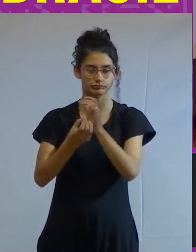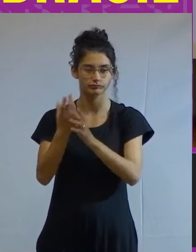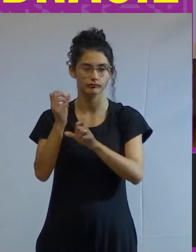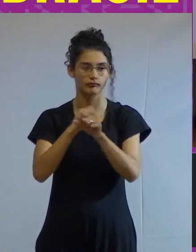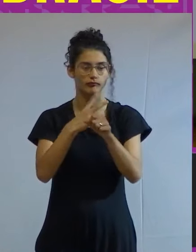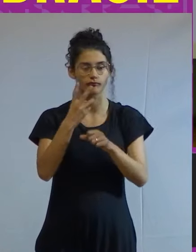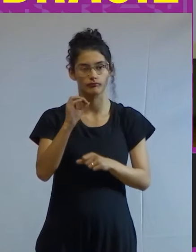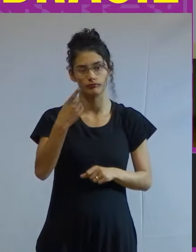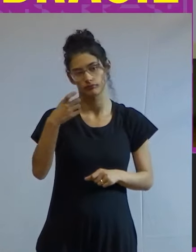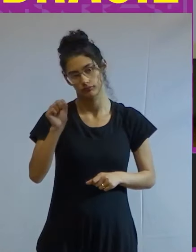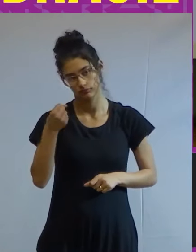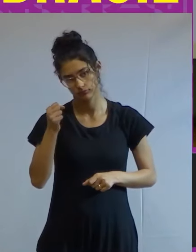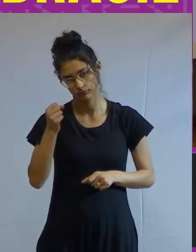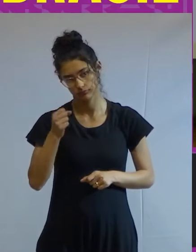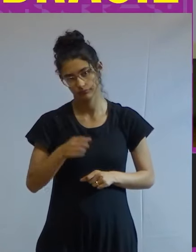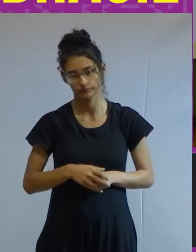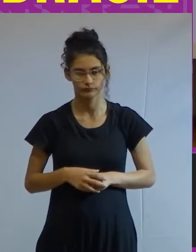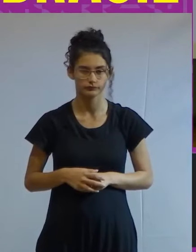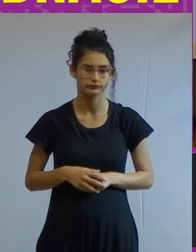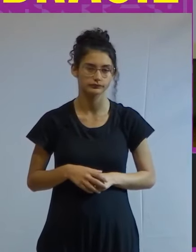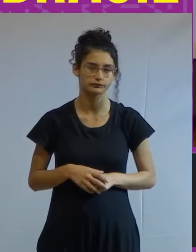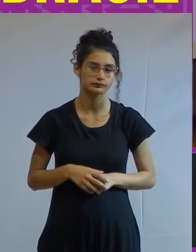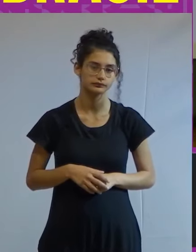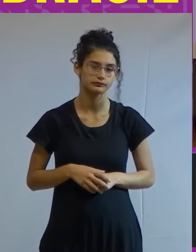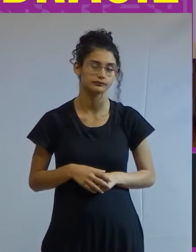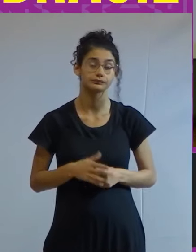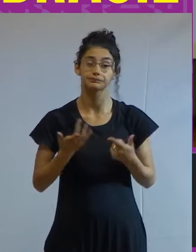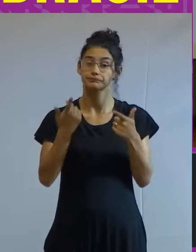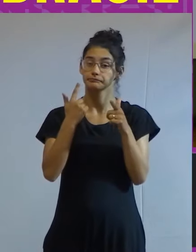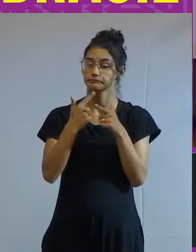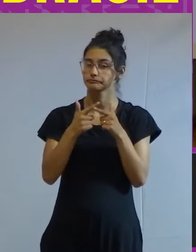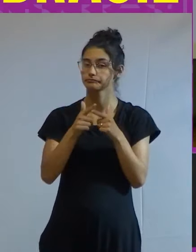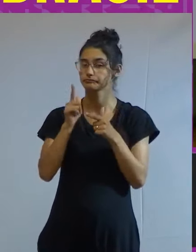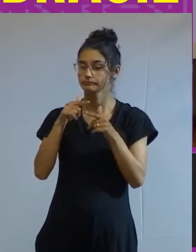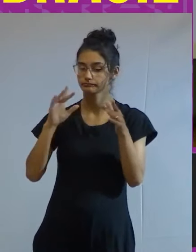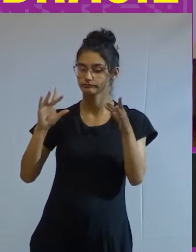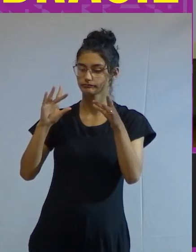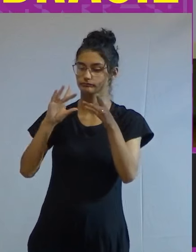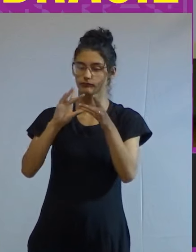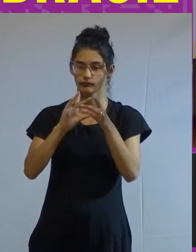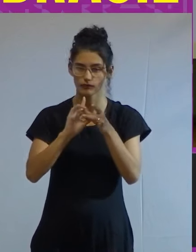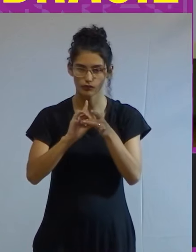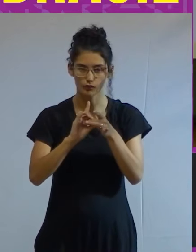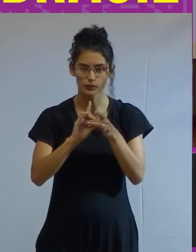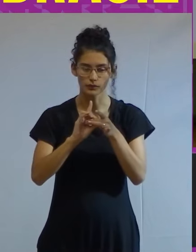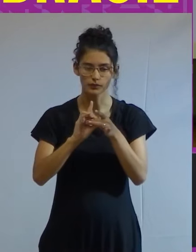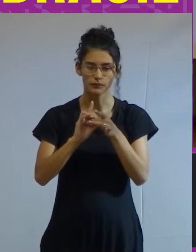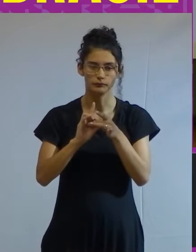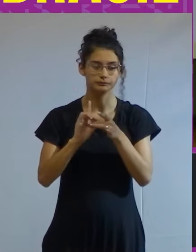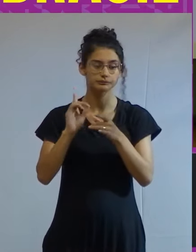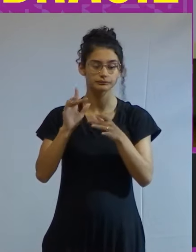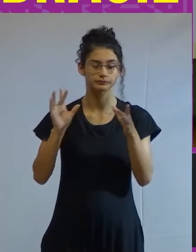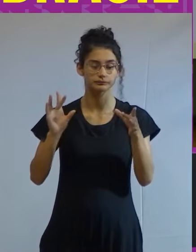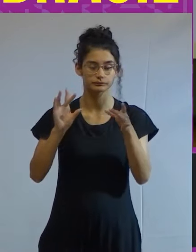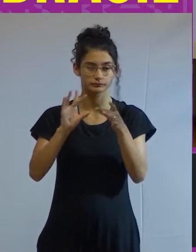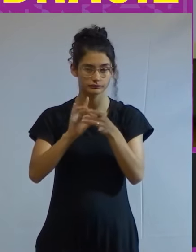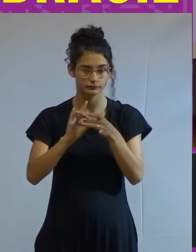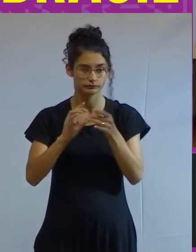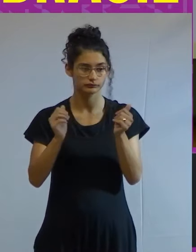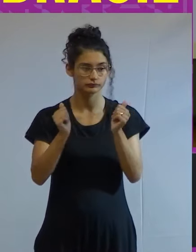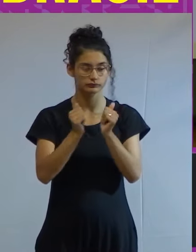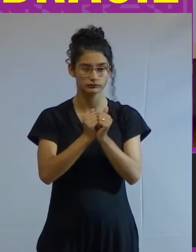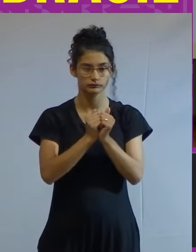2018 e o problema é que essa aliança é uma aliança que